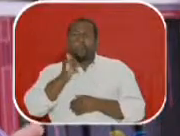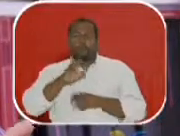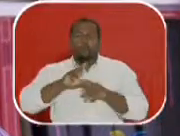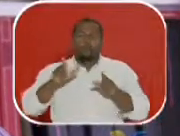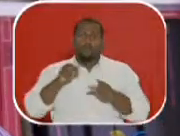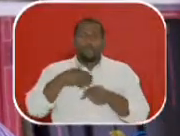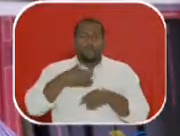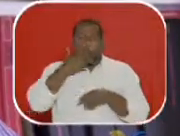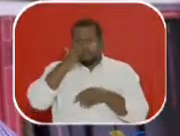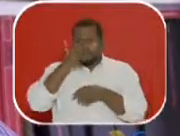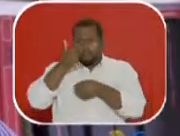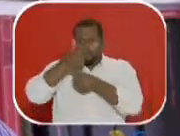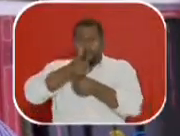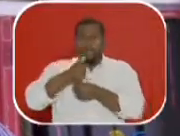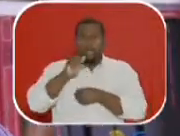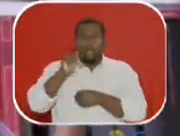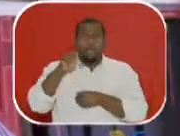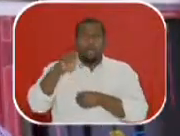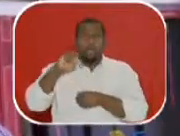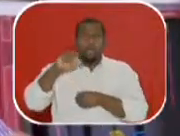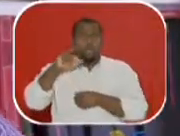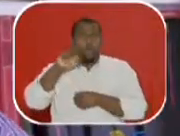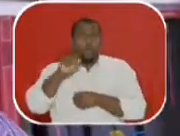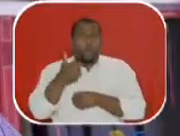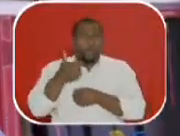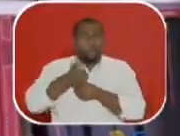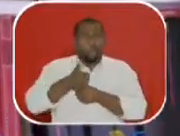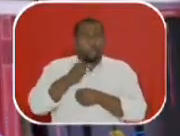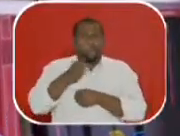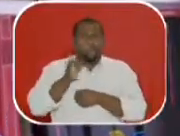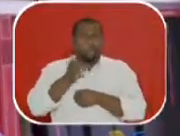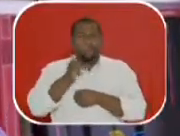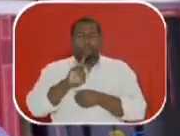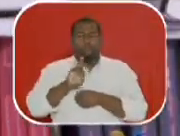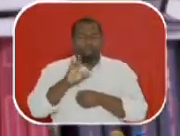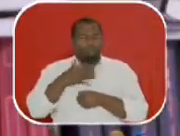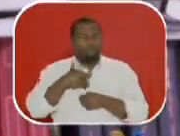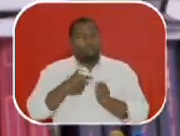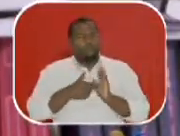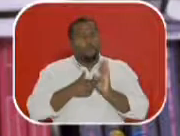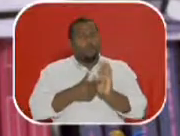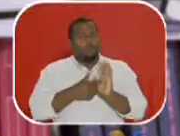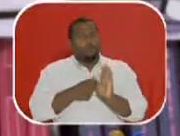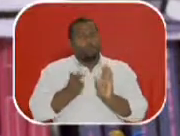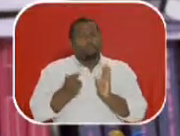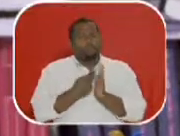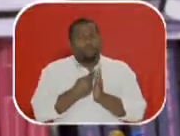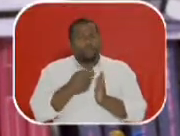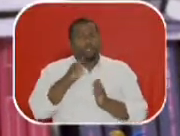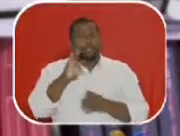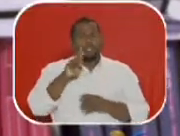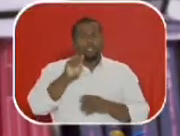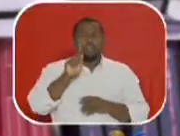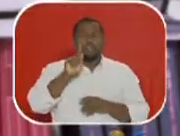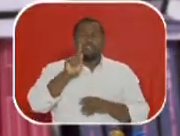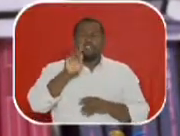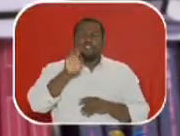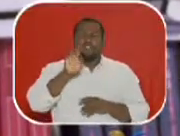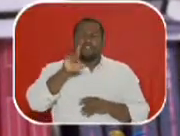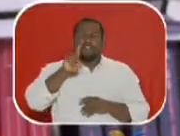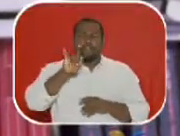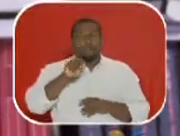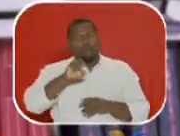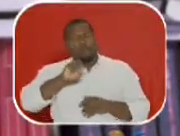alguém aparece e fala como se fosse Apolo, e nós reconhecemos como Apolo. Algo é tragédia ou é comédia não